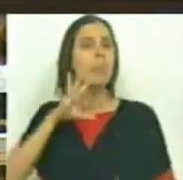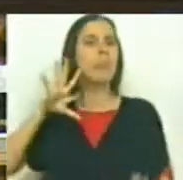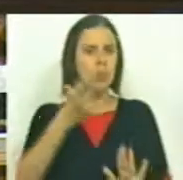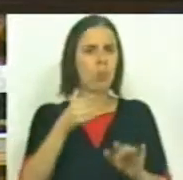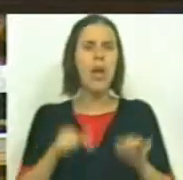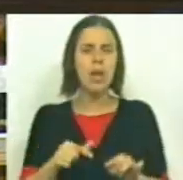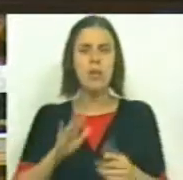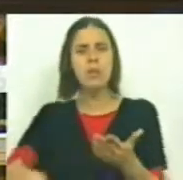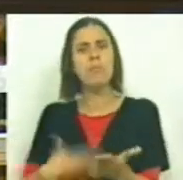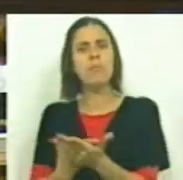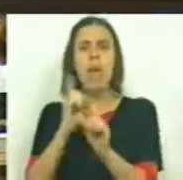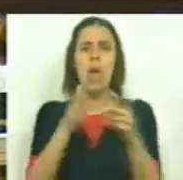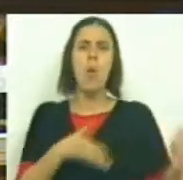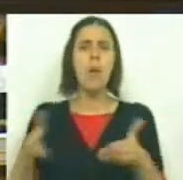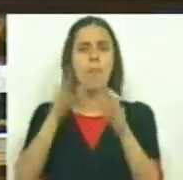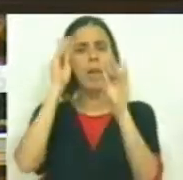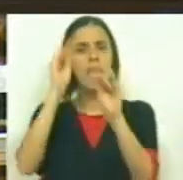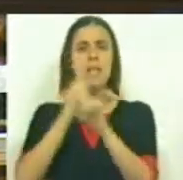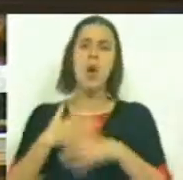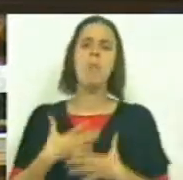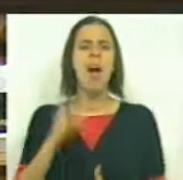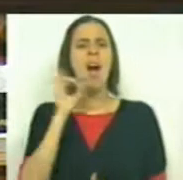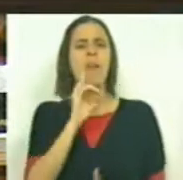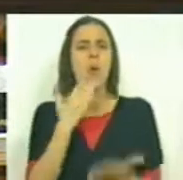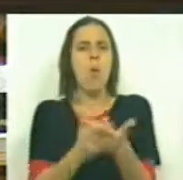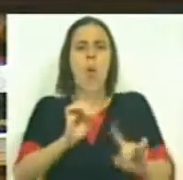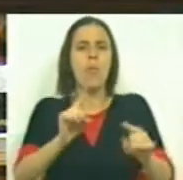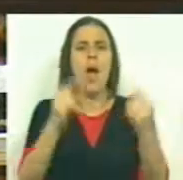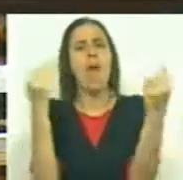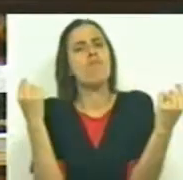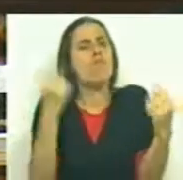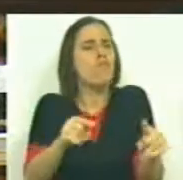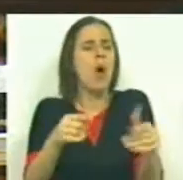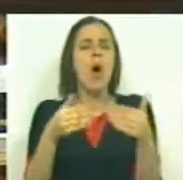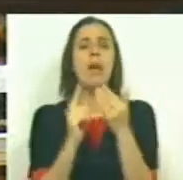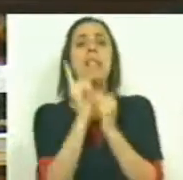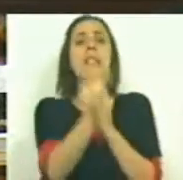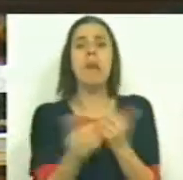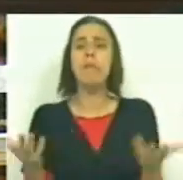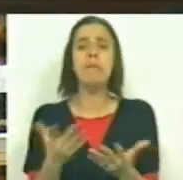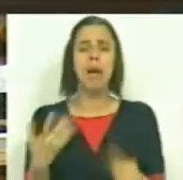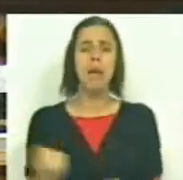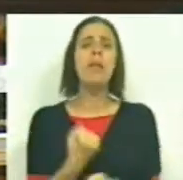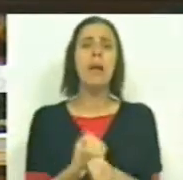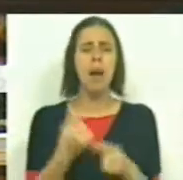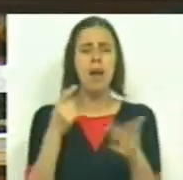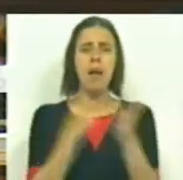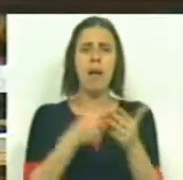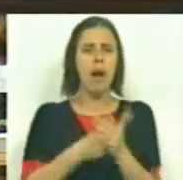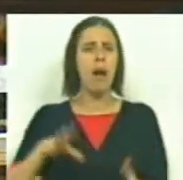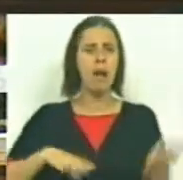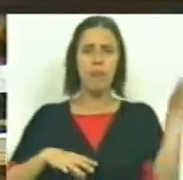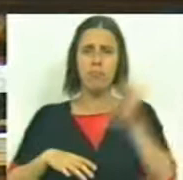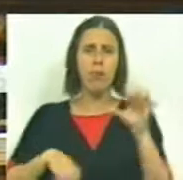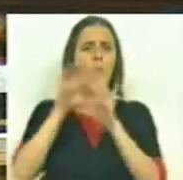do país, apresenta o caminho do ensino profissional desvalorizado que apenas têm como porta de saída o trabalho mal